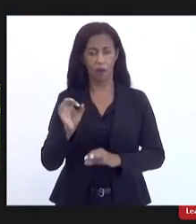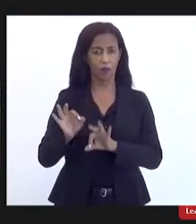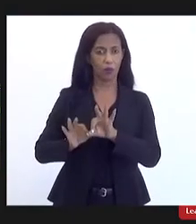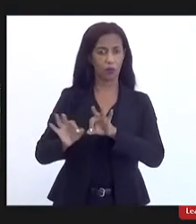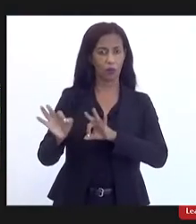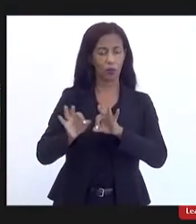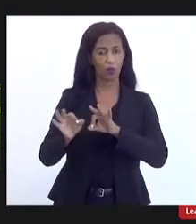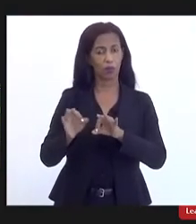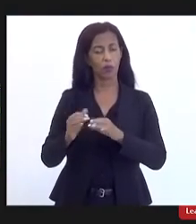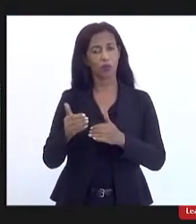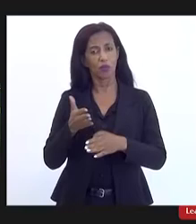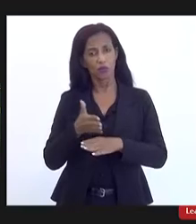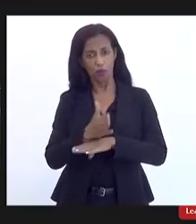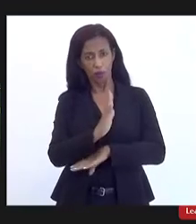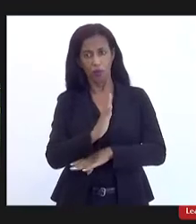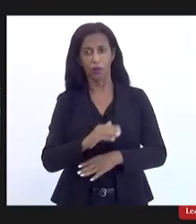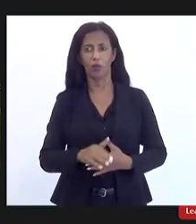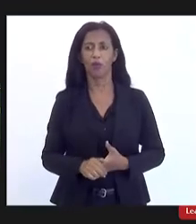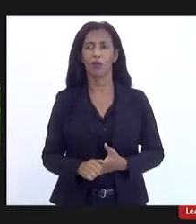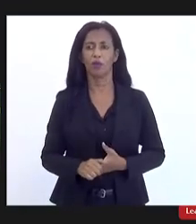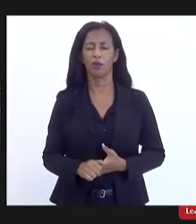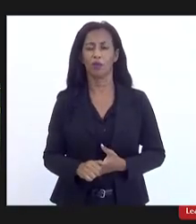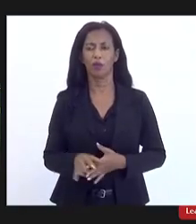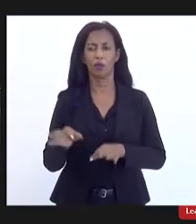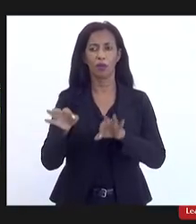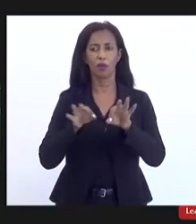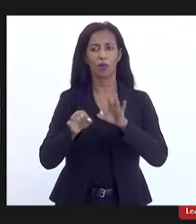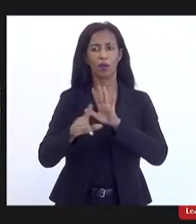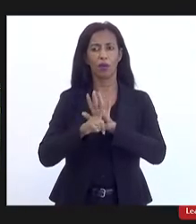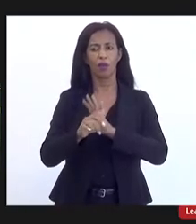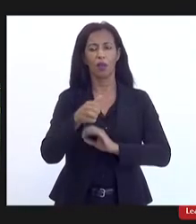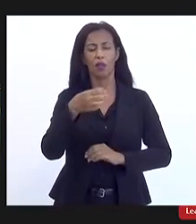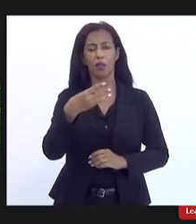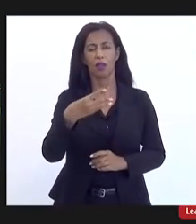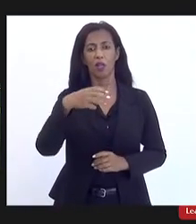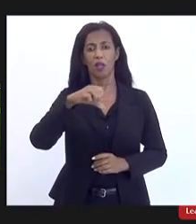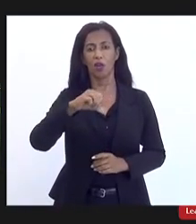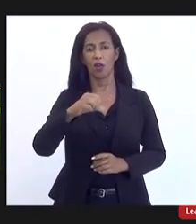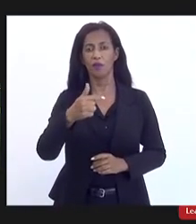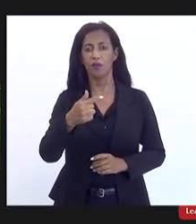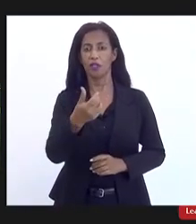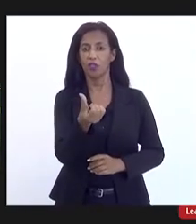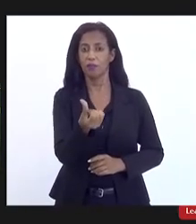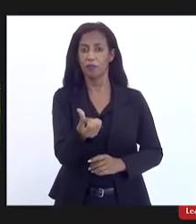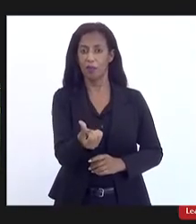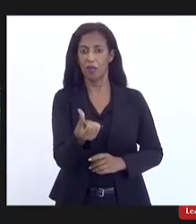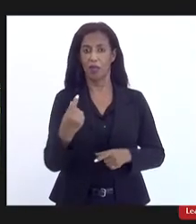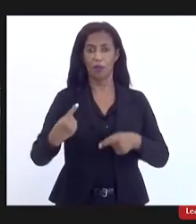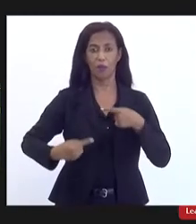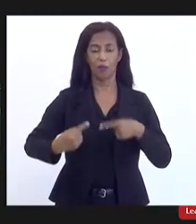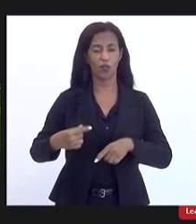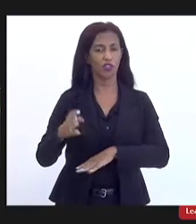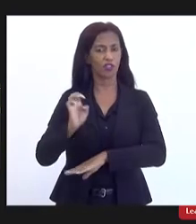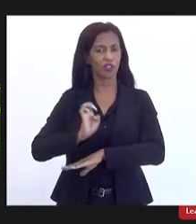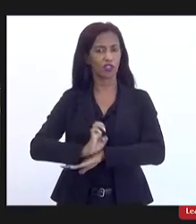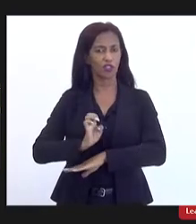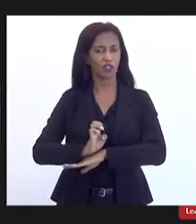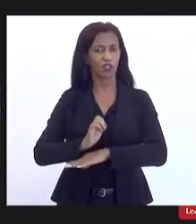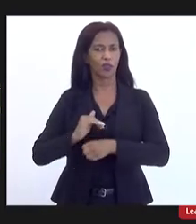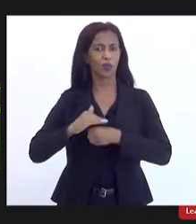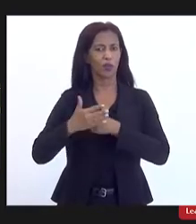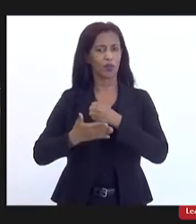deu entrada tá o projeto de lei 3976 a política estadual de